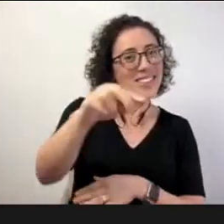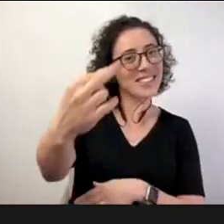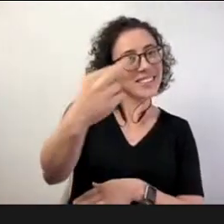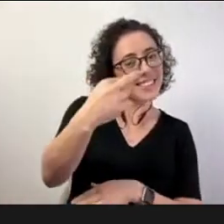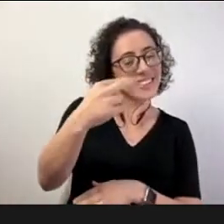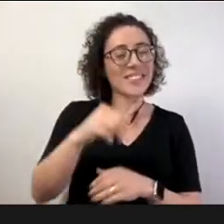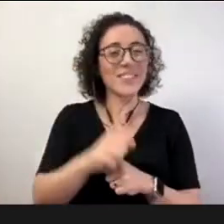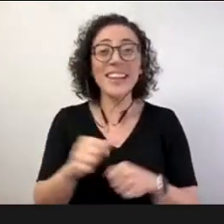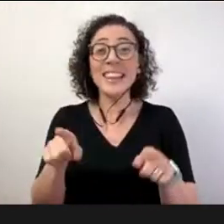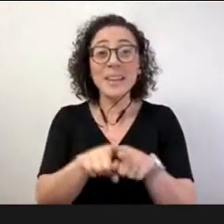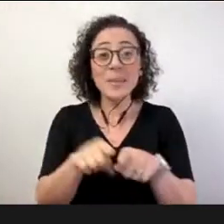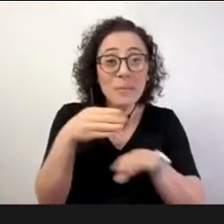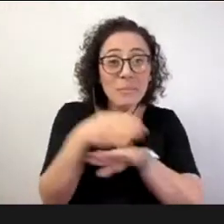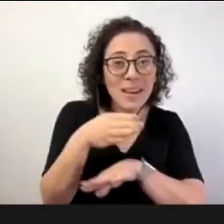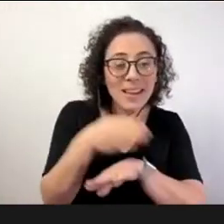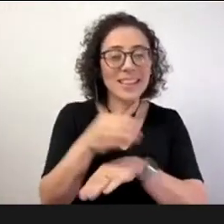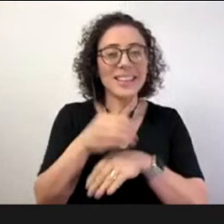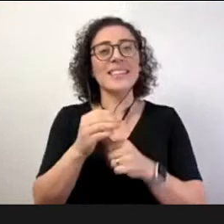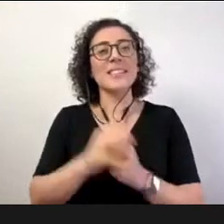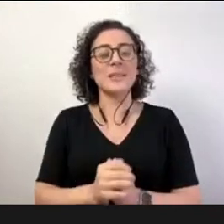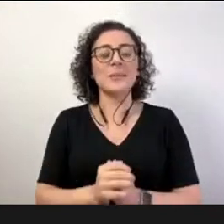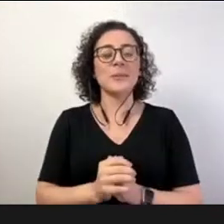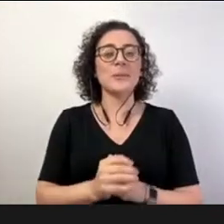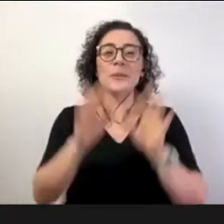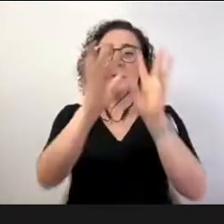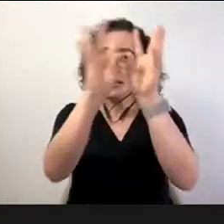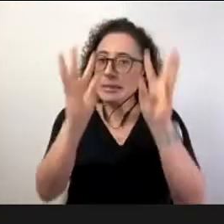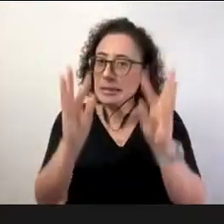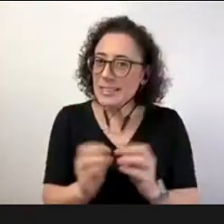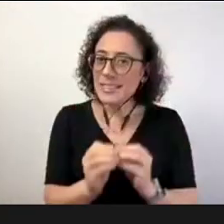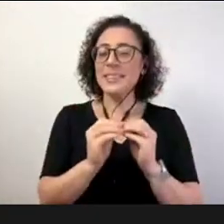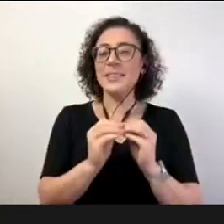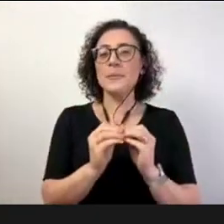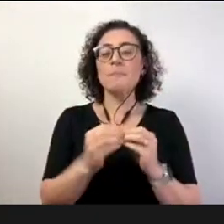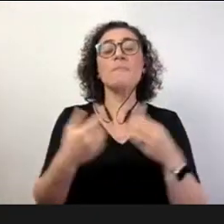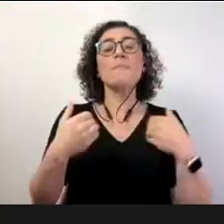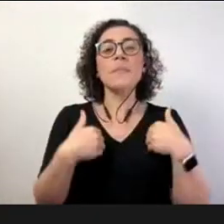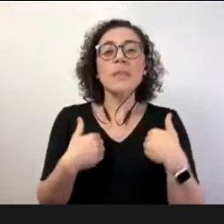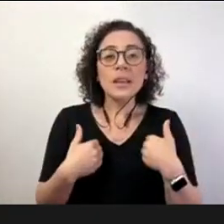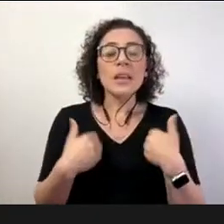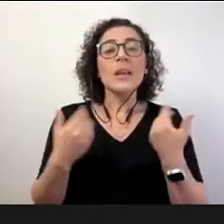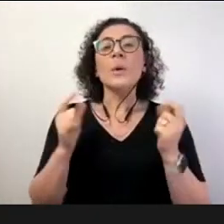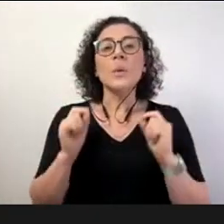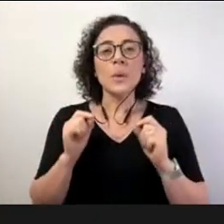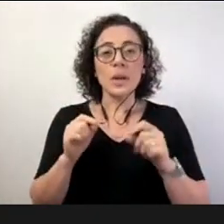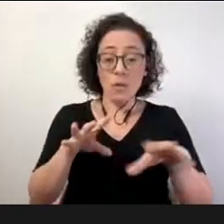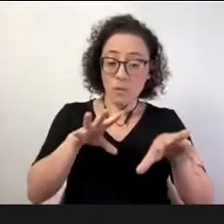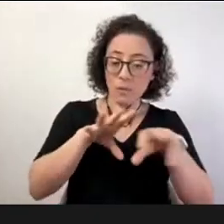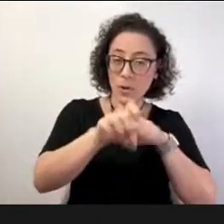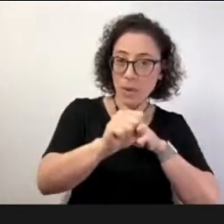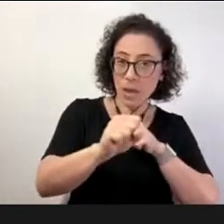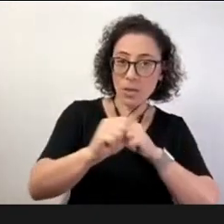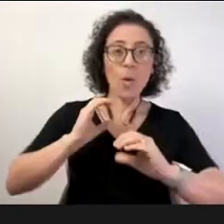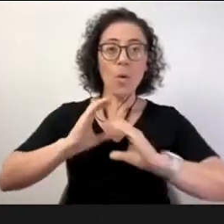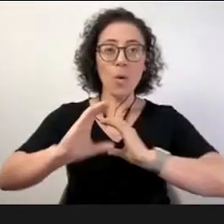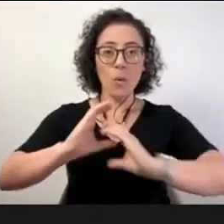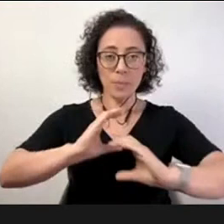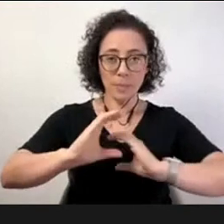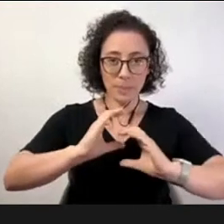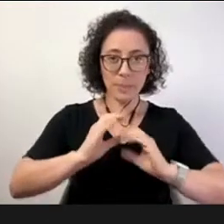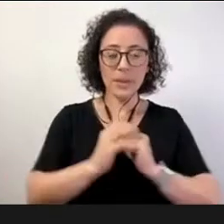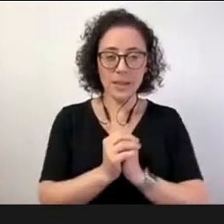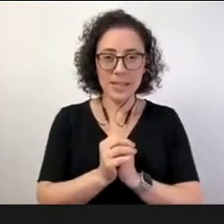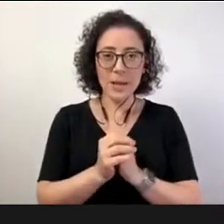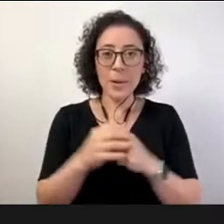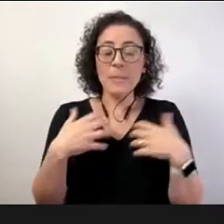participando. Bom, para resumir também, eu sou comunicóloga de formação, mas me apaixonei aí pela área